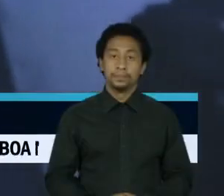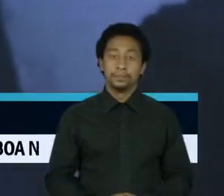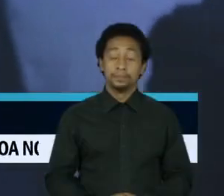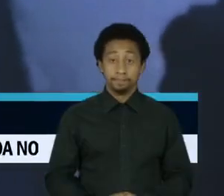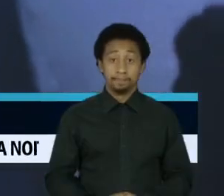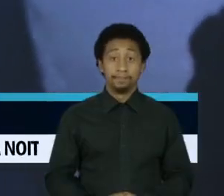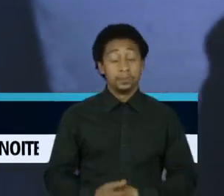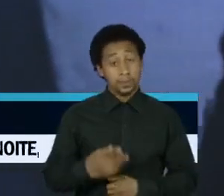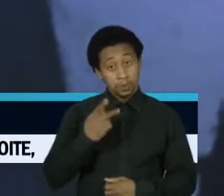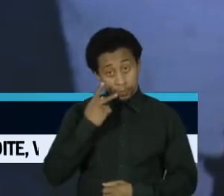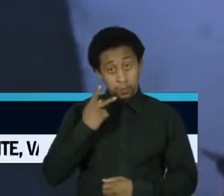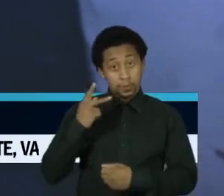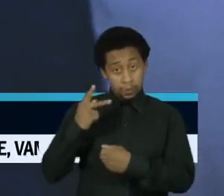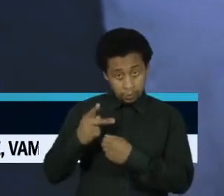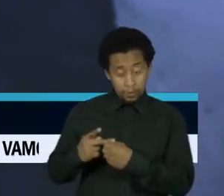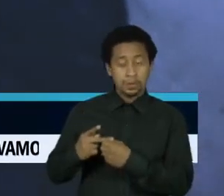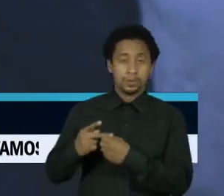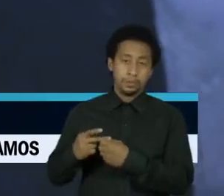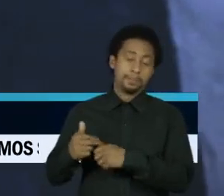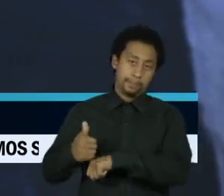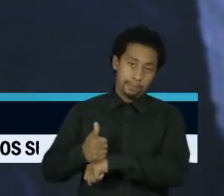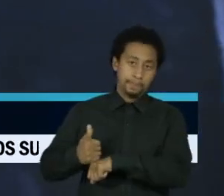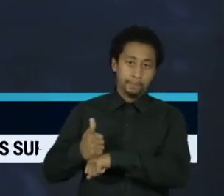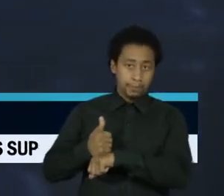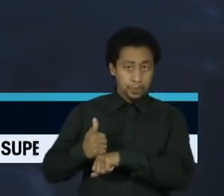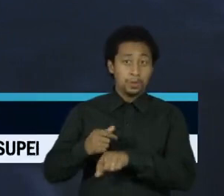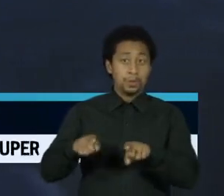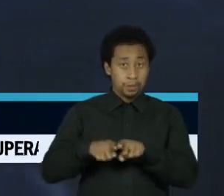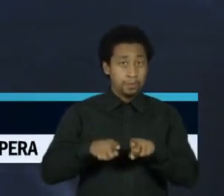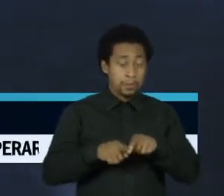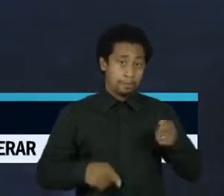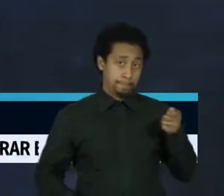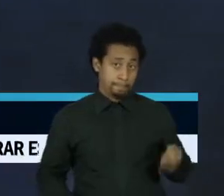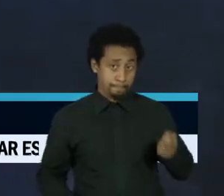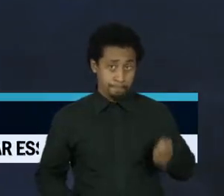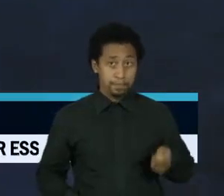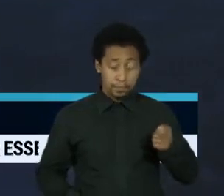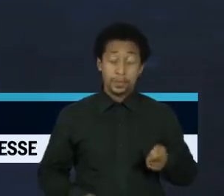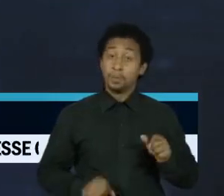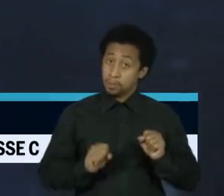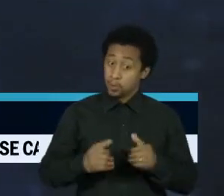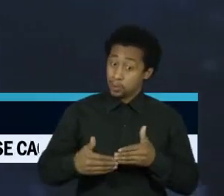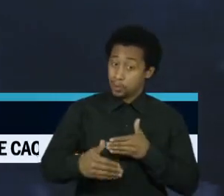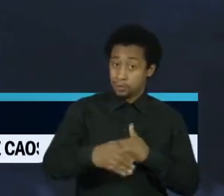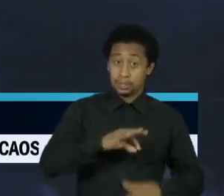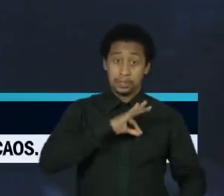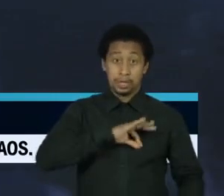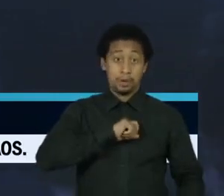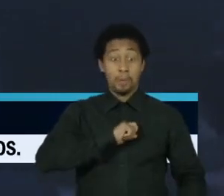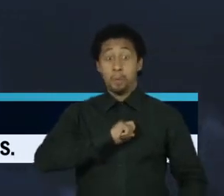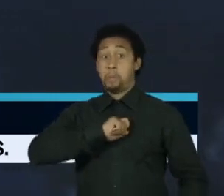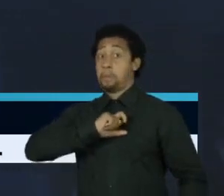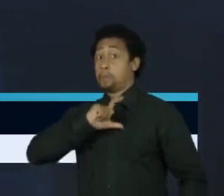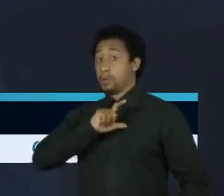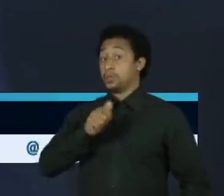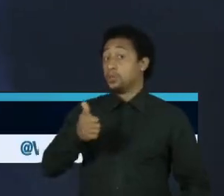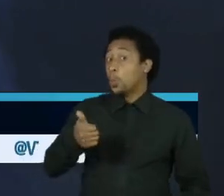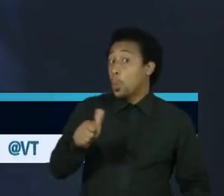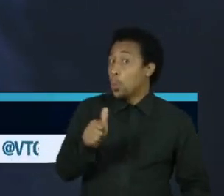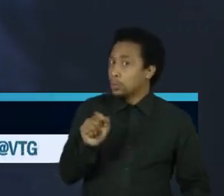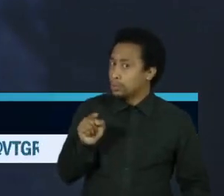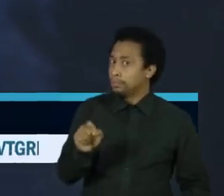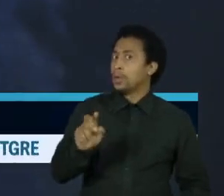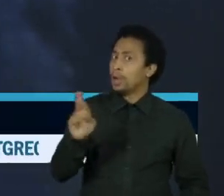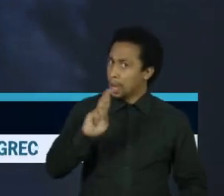Procuradores da República e promotores podem receber um aumento de até 11 mil reais nos próximos meses. Se regulamentado,